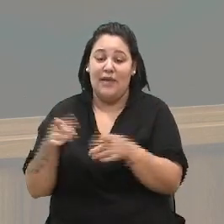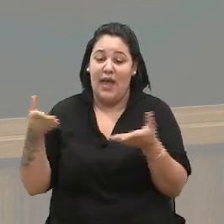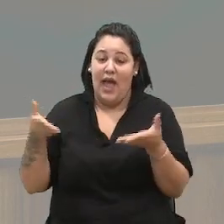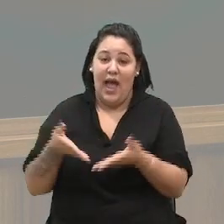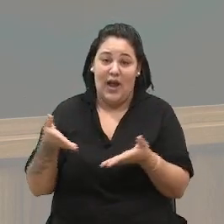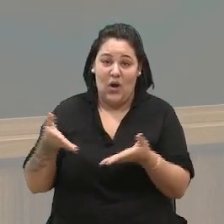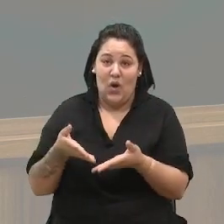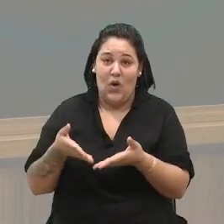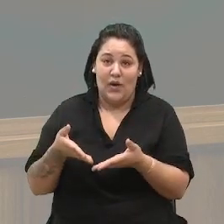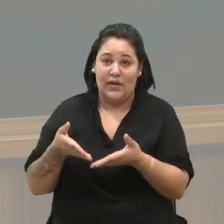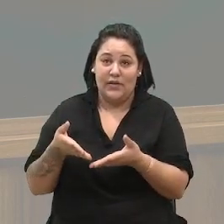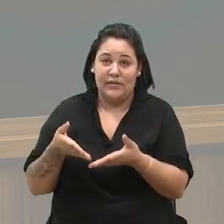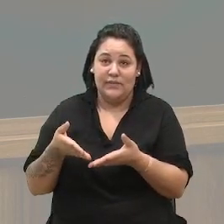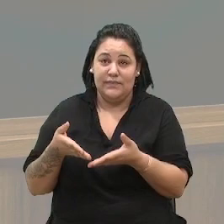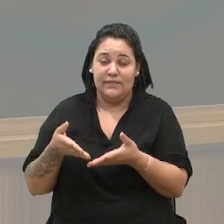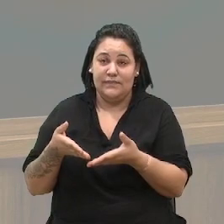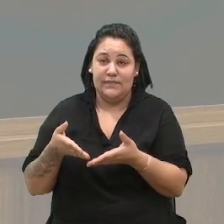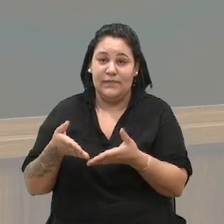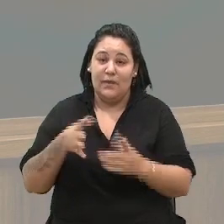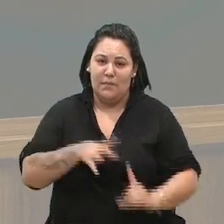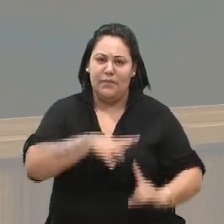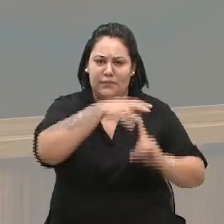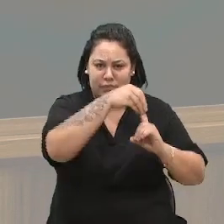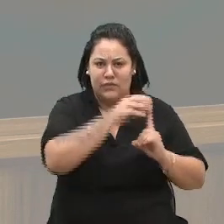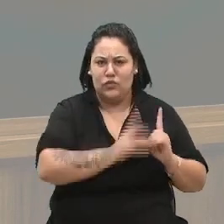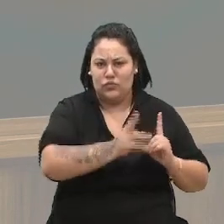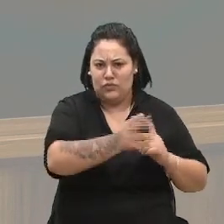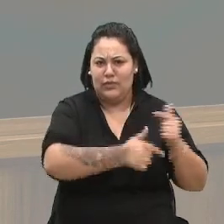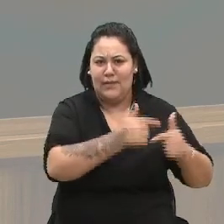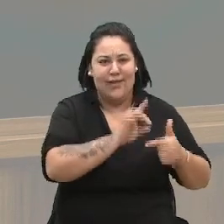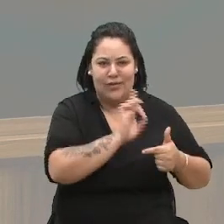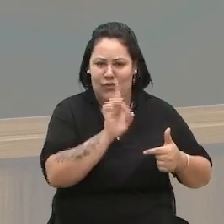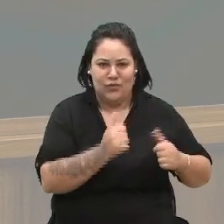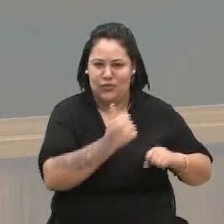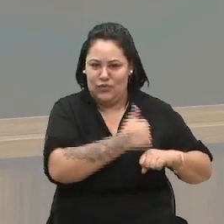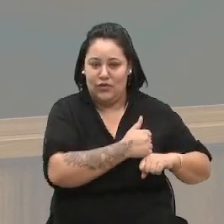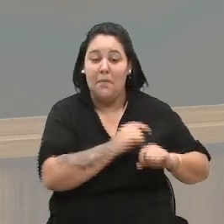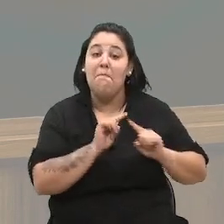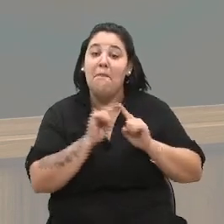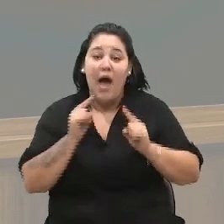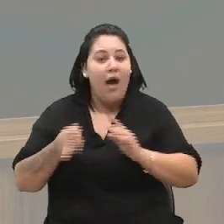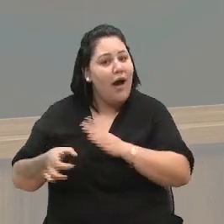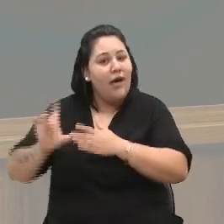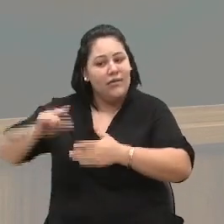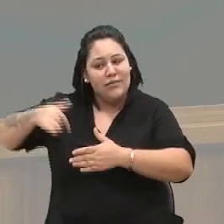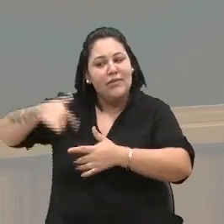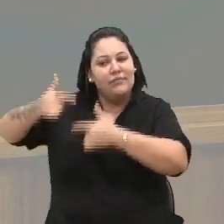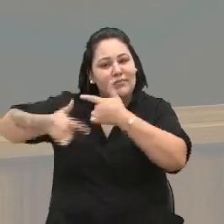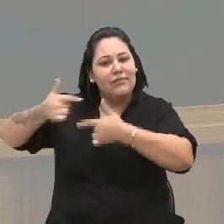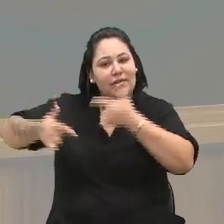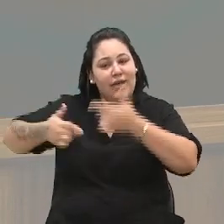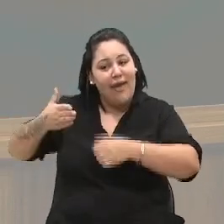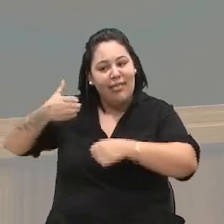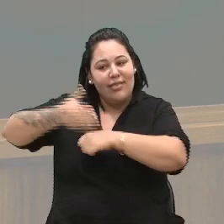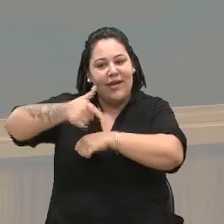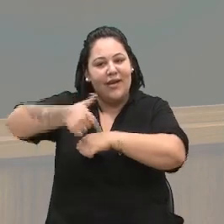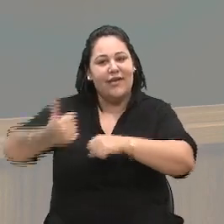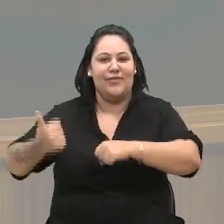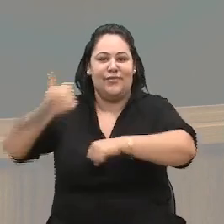titular, mas assumi várias vezes em situações, algumas delas não tão